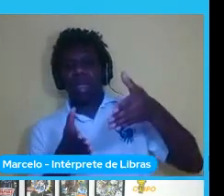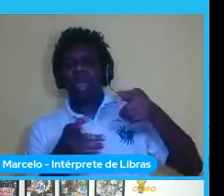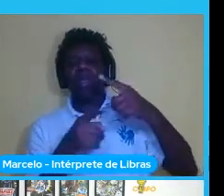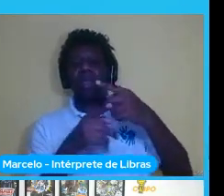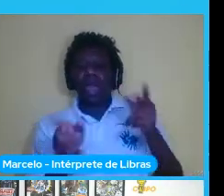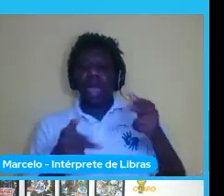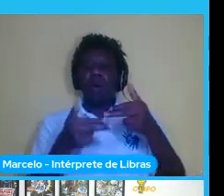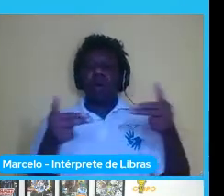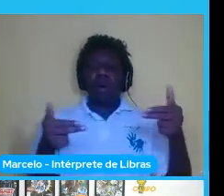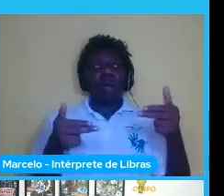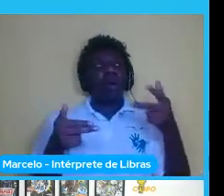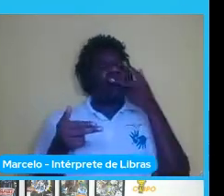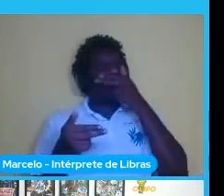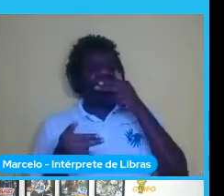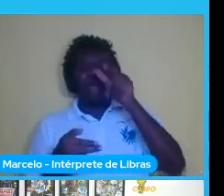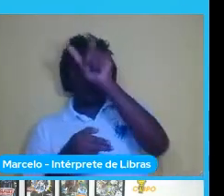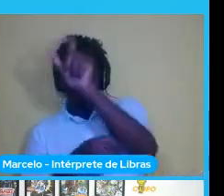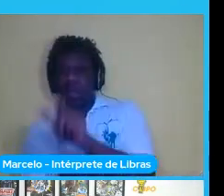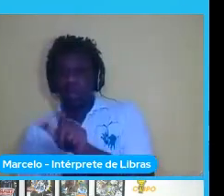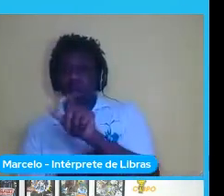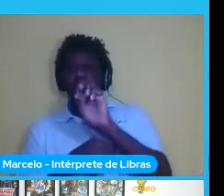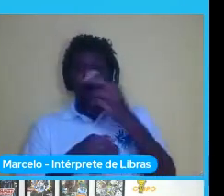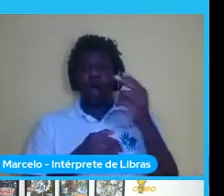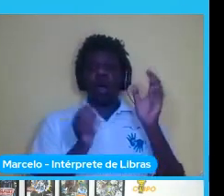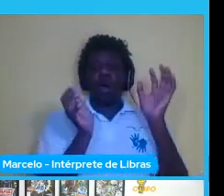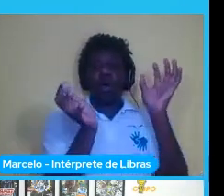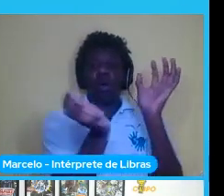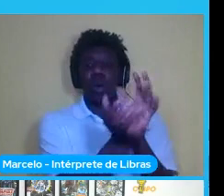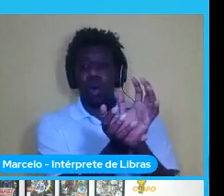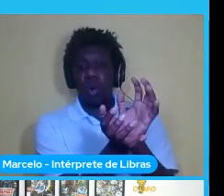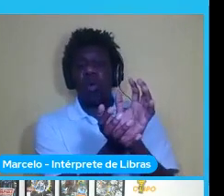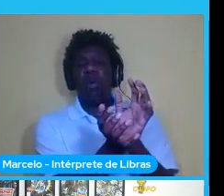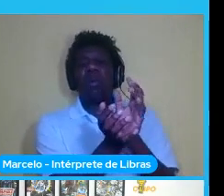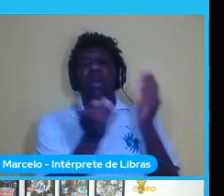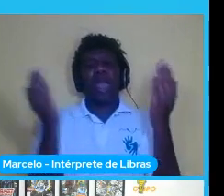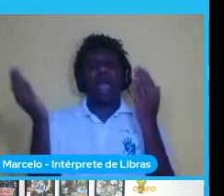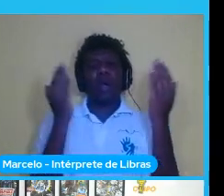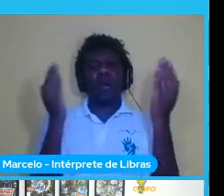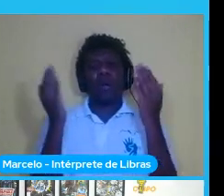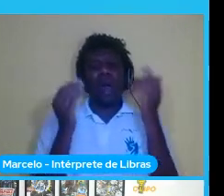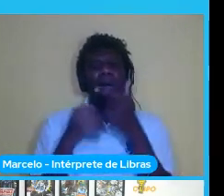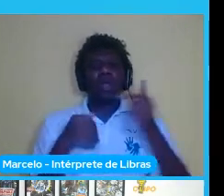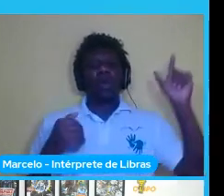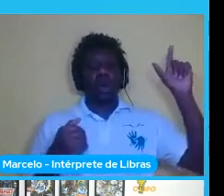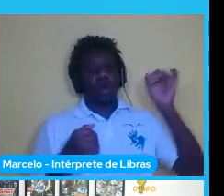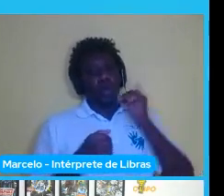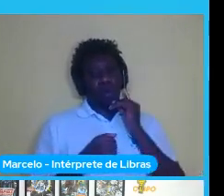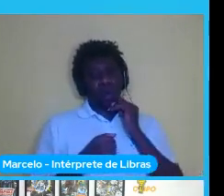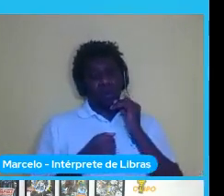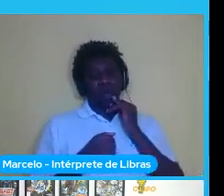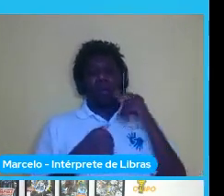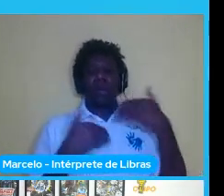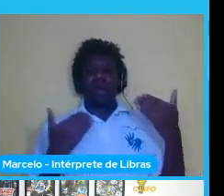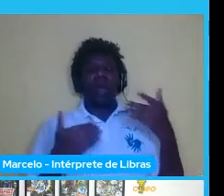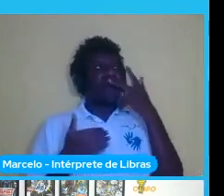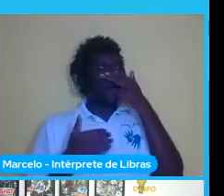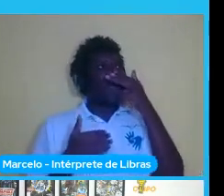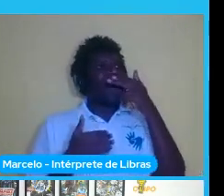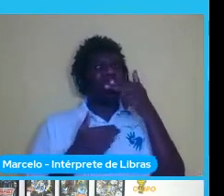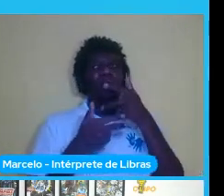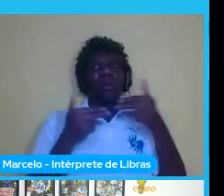coisa pessoa ou grupo comparado a outra geralmente uma maneira considerada injusta